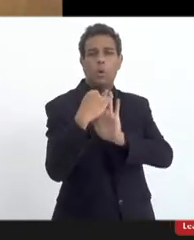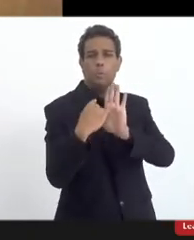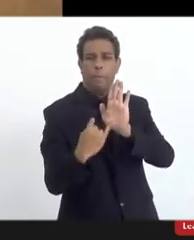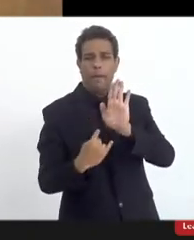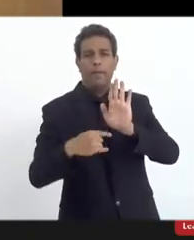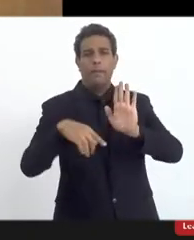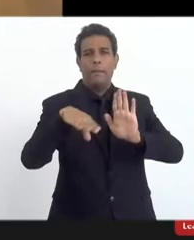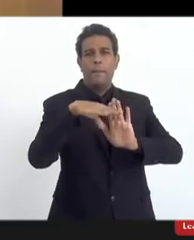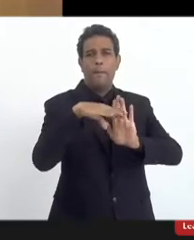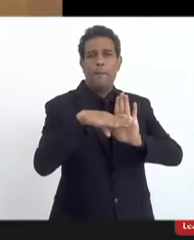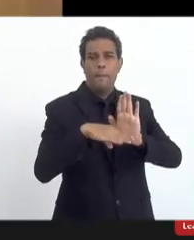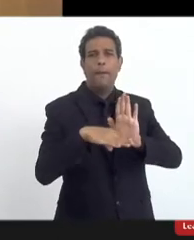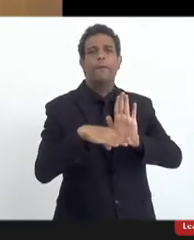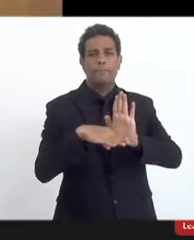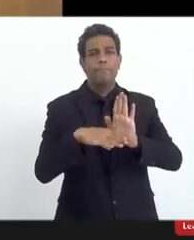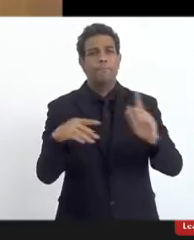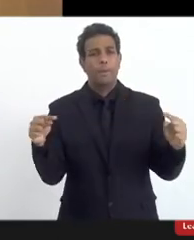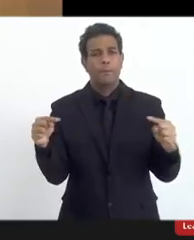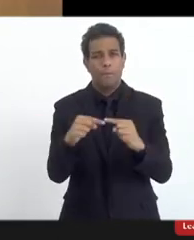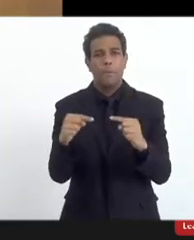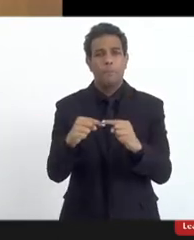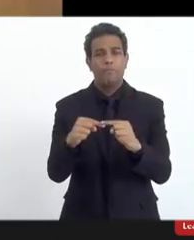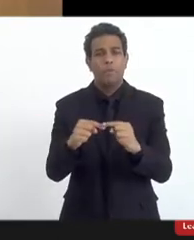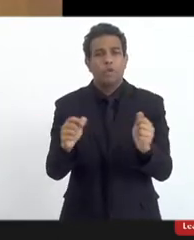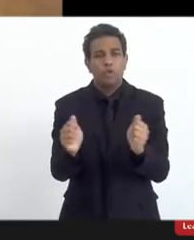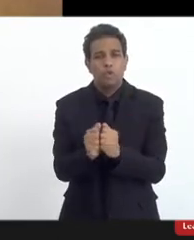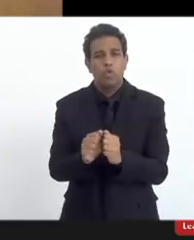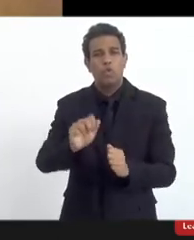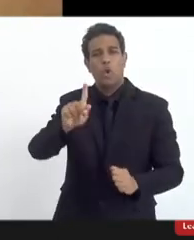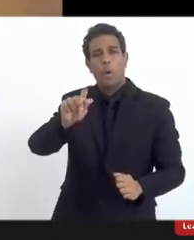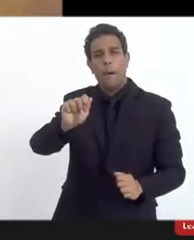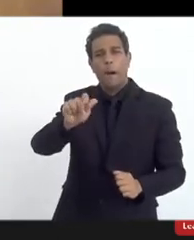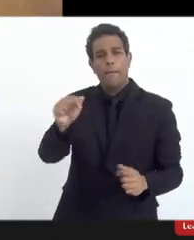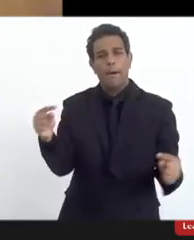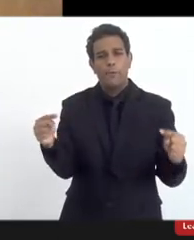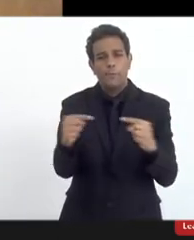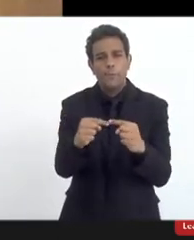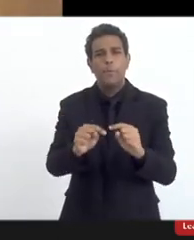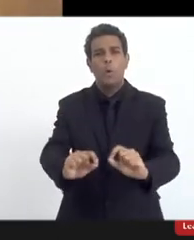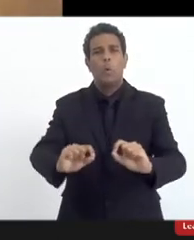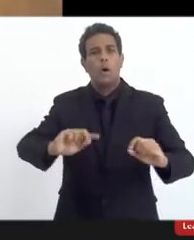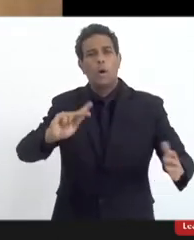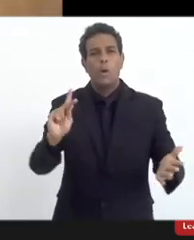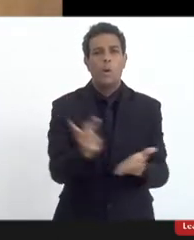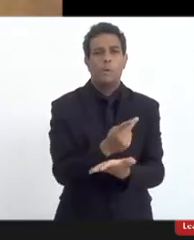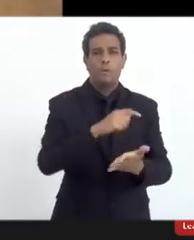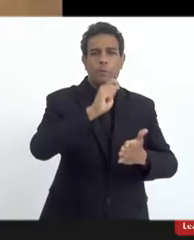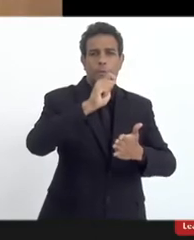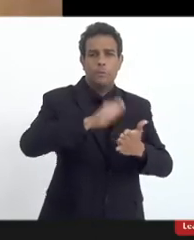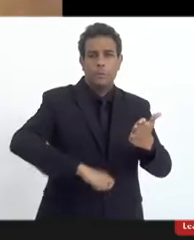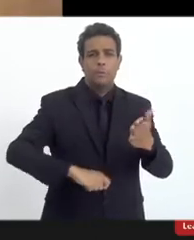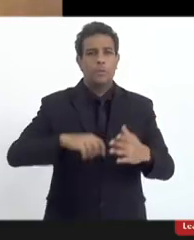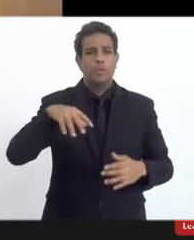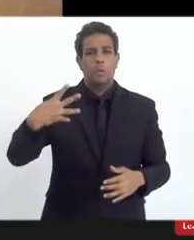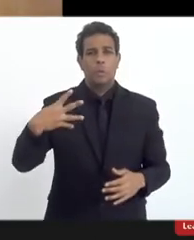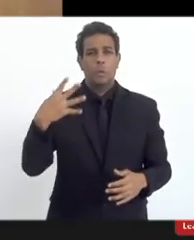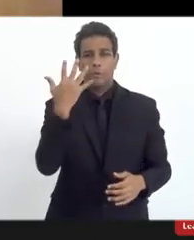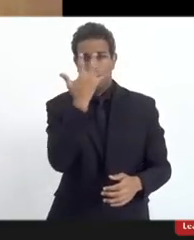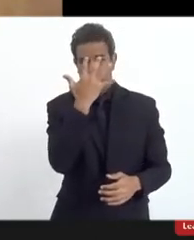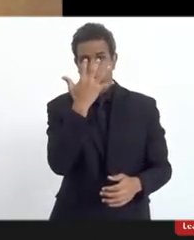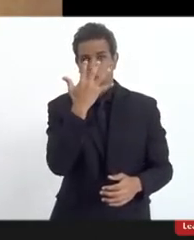que foi feito pelo Papa junto com o Otayéb quando eles assinaram em 4 de fevereiro de